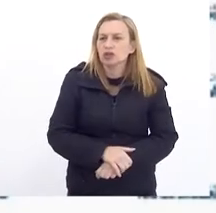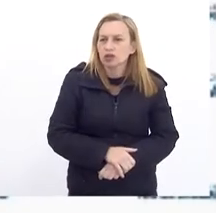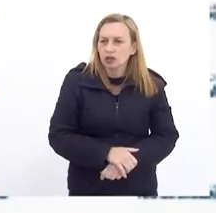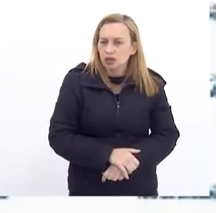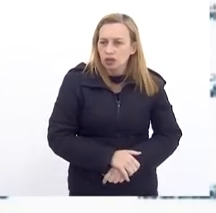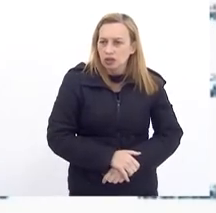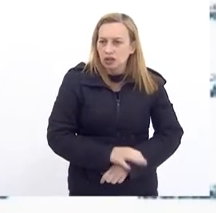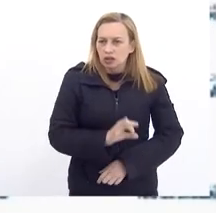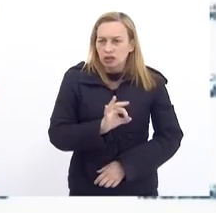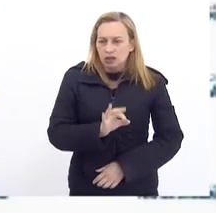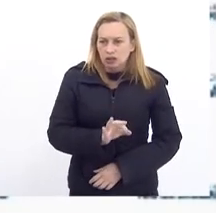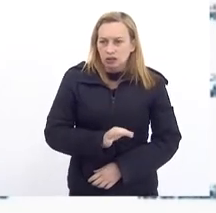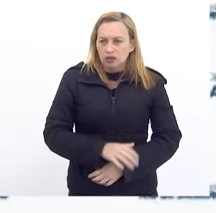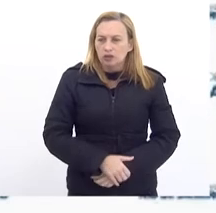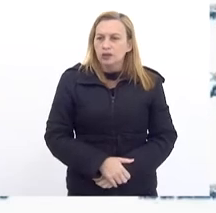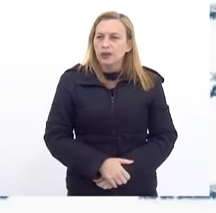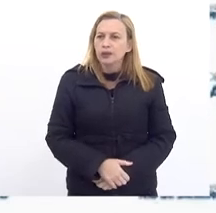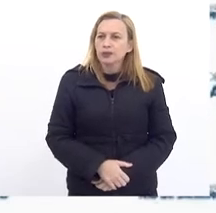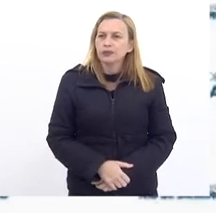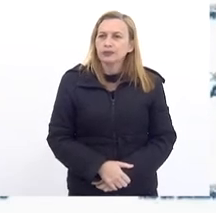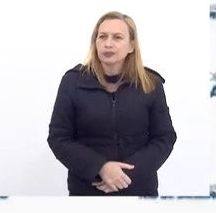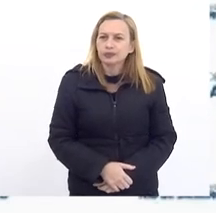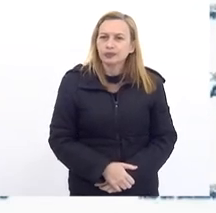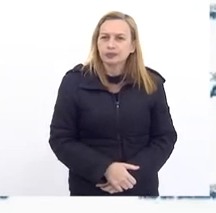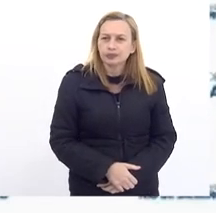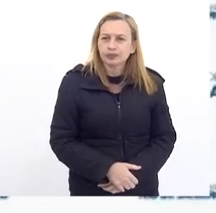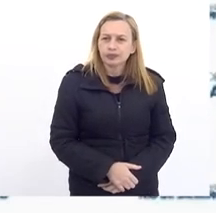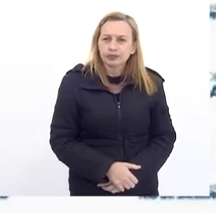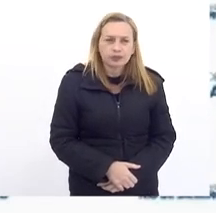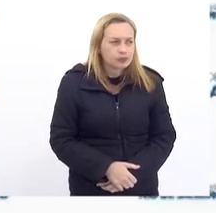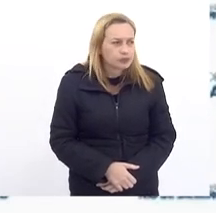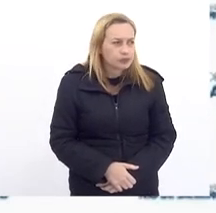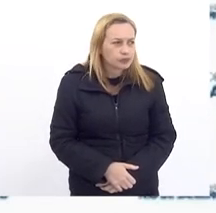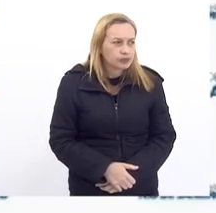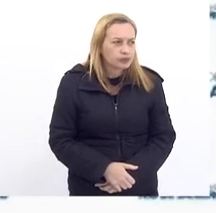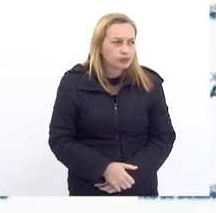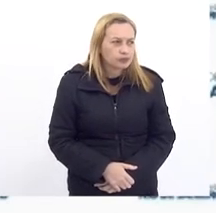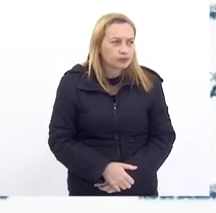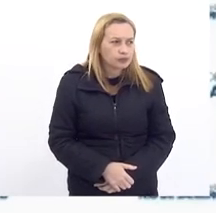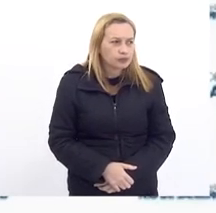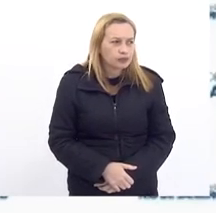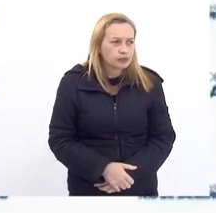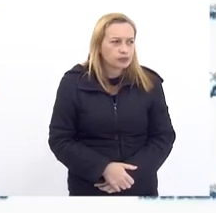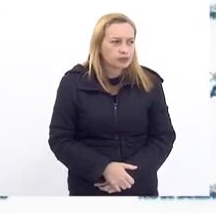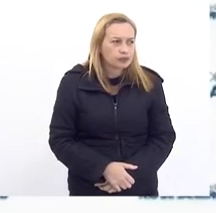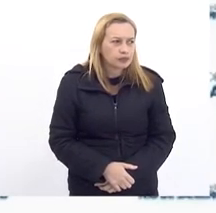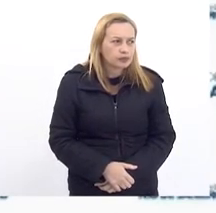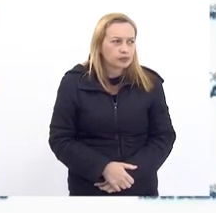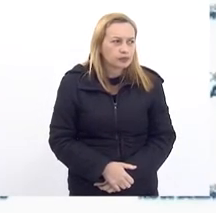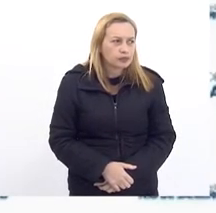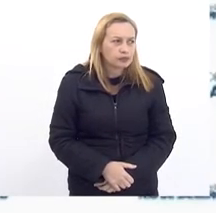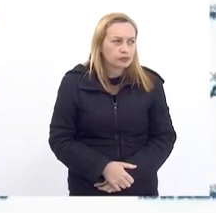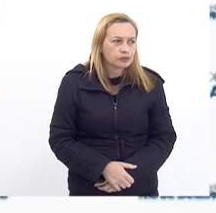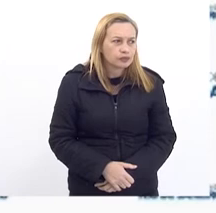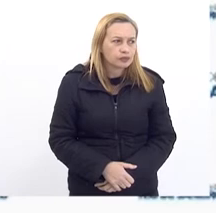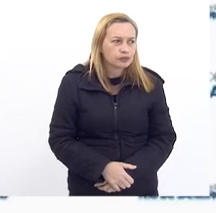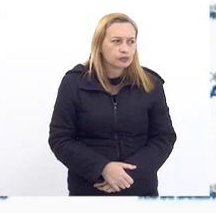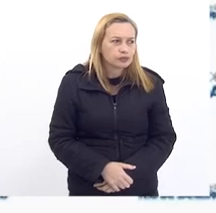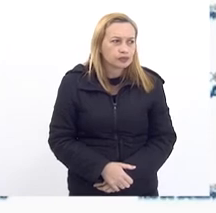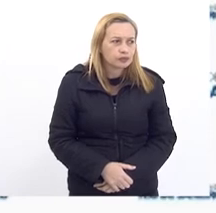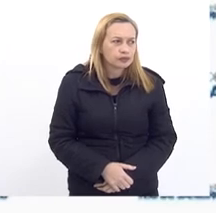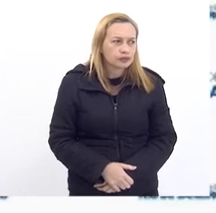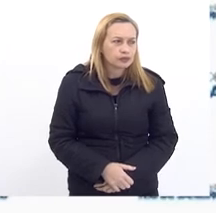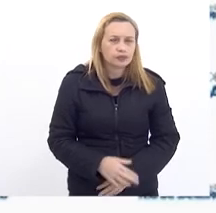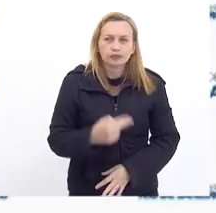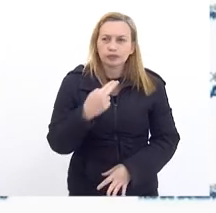Obviamente Que estão Embaixo Do cegelo Fiscal E por isso A gente também Não pode Colocar